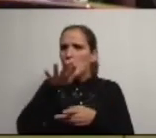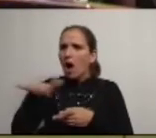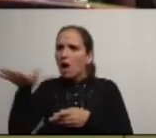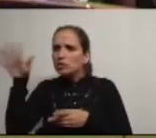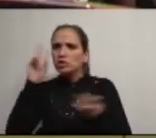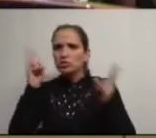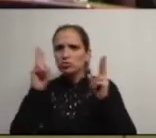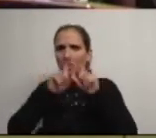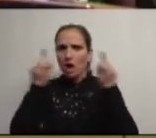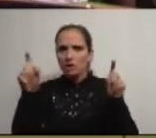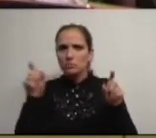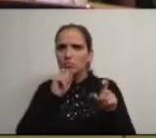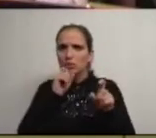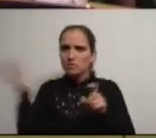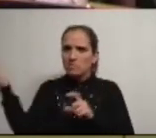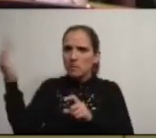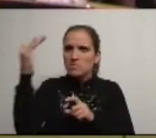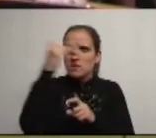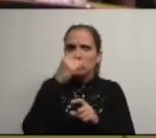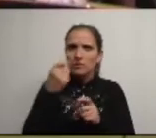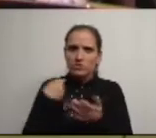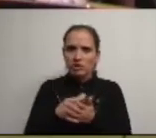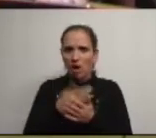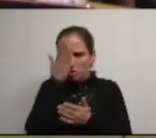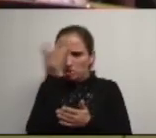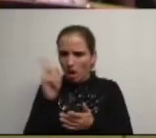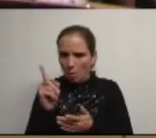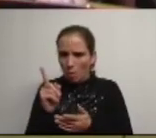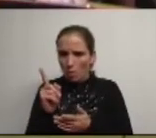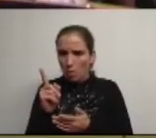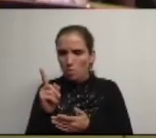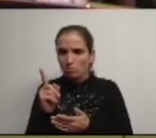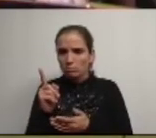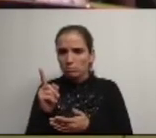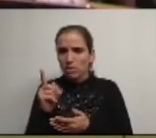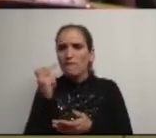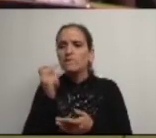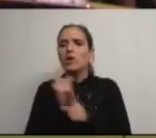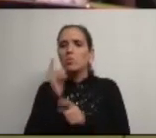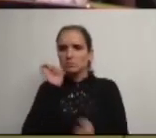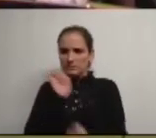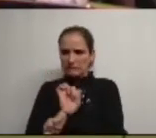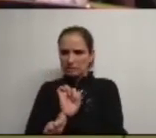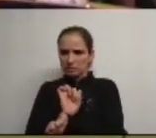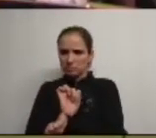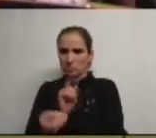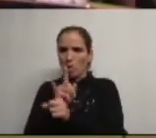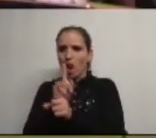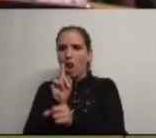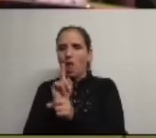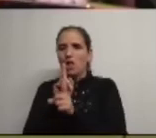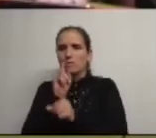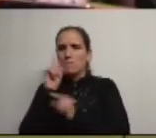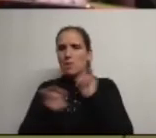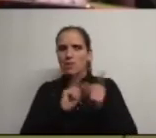industriais para poder captar investimento? Acha que não? Ficávamos amarrados ou ficávamos a